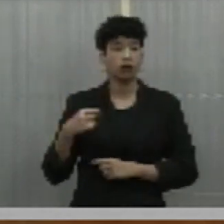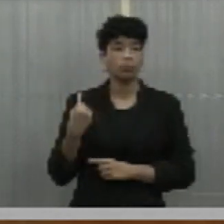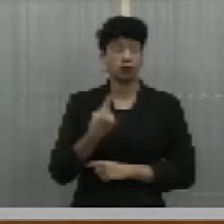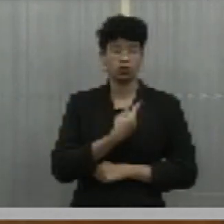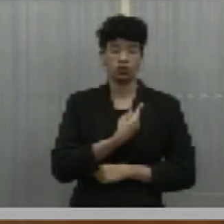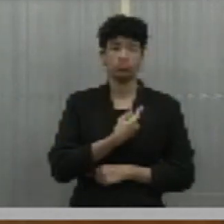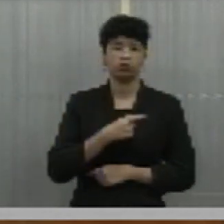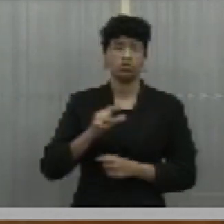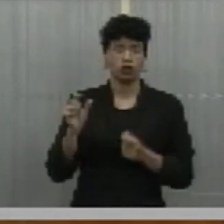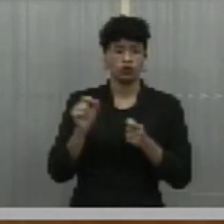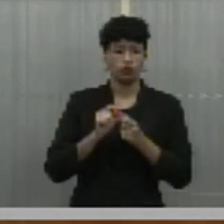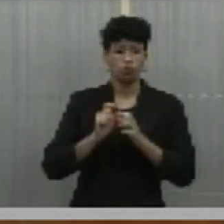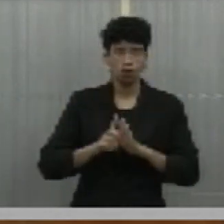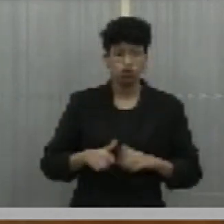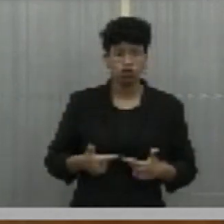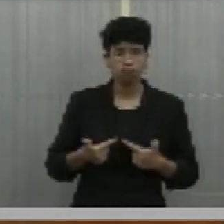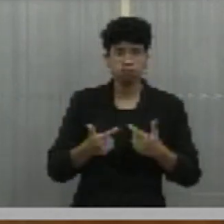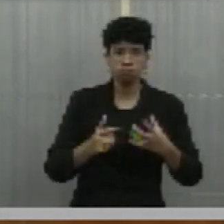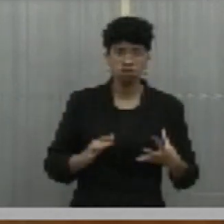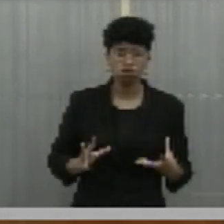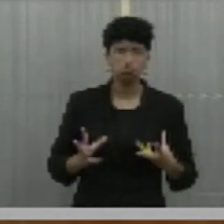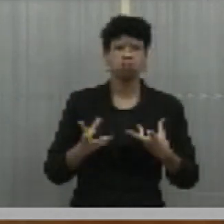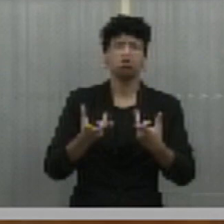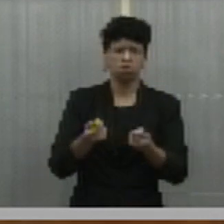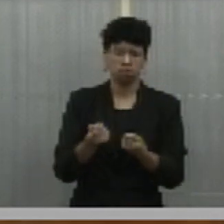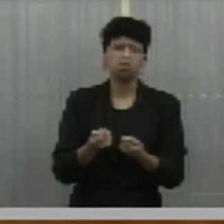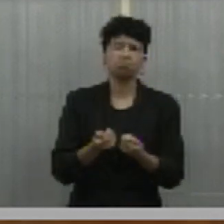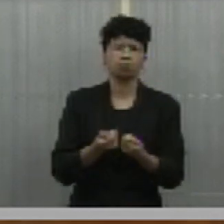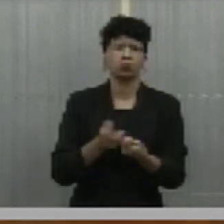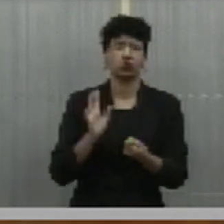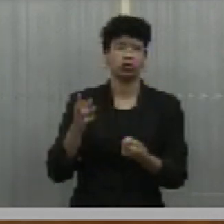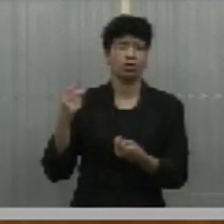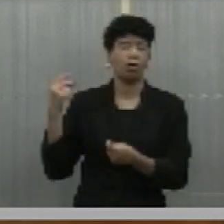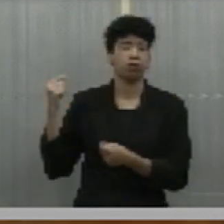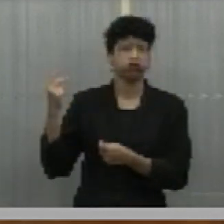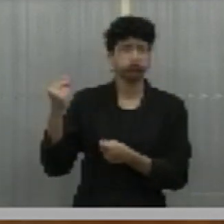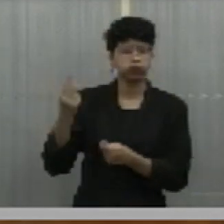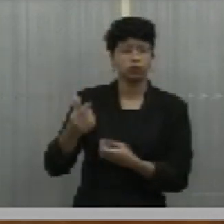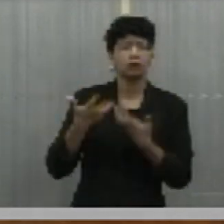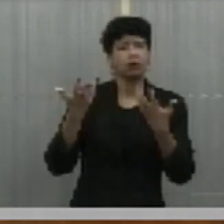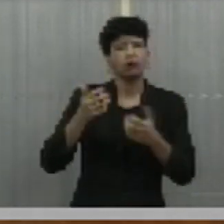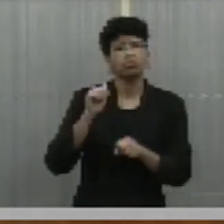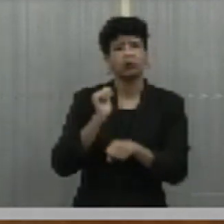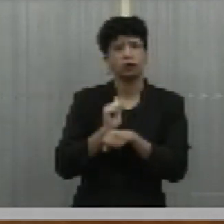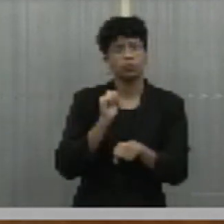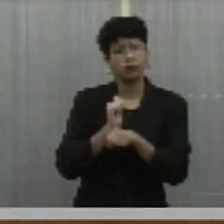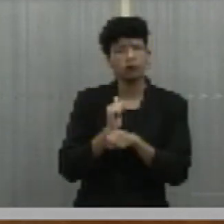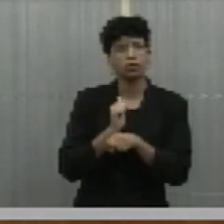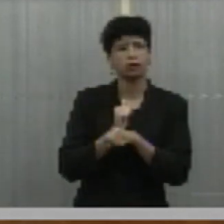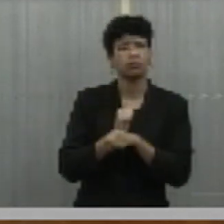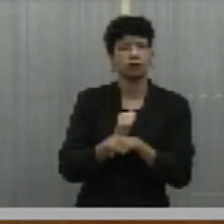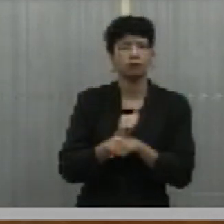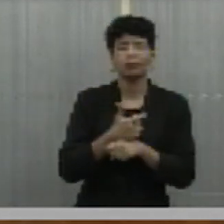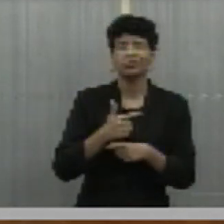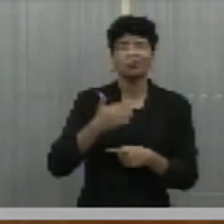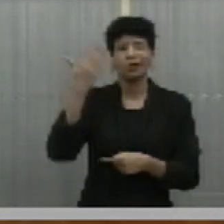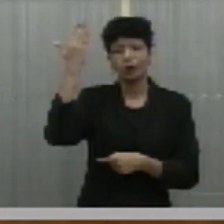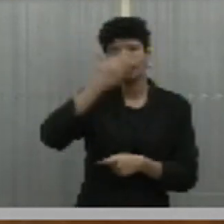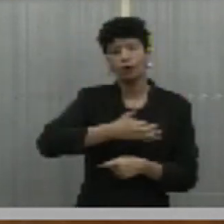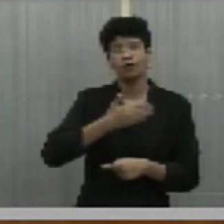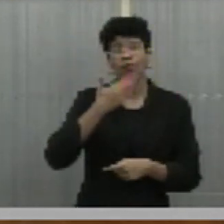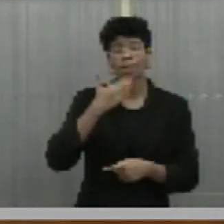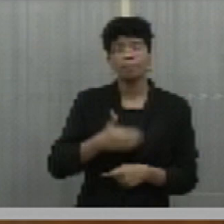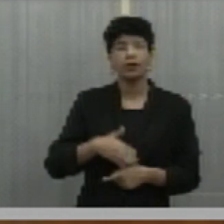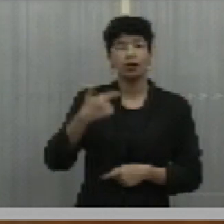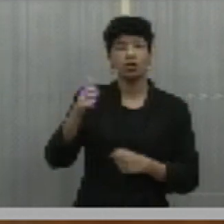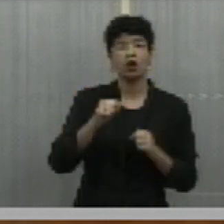fizemos uma ação que, de fato, há muito tempo a Assembleia queria e o povo tem aprovado. Melhor do que